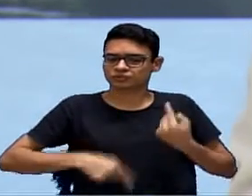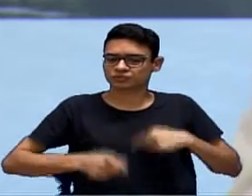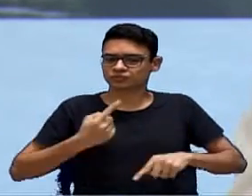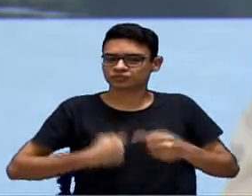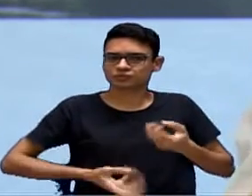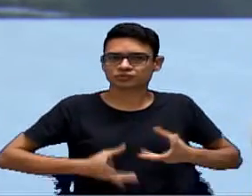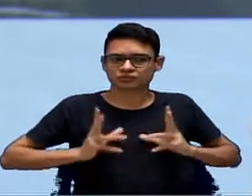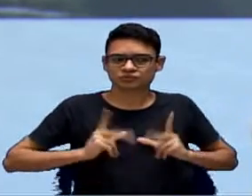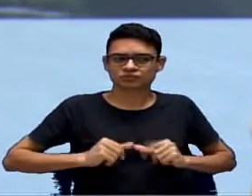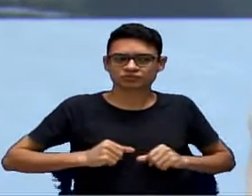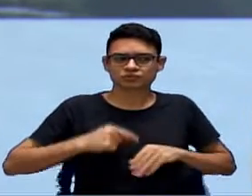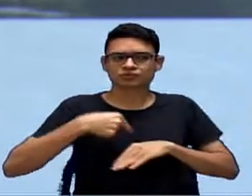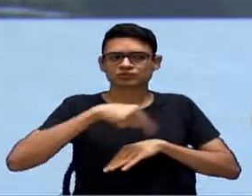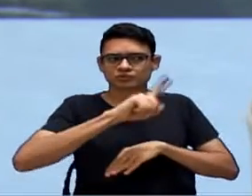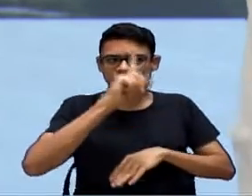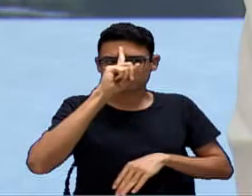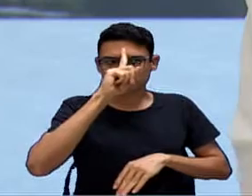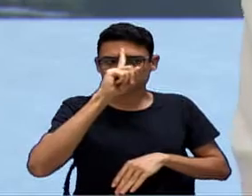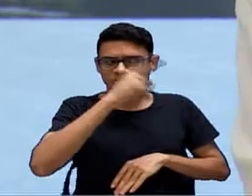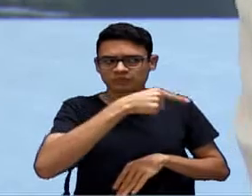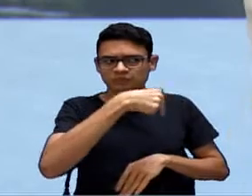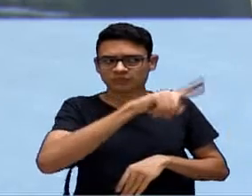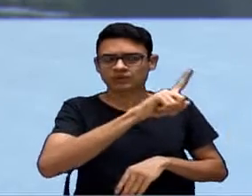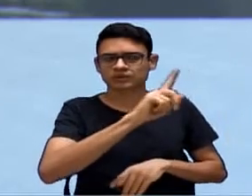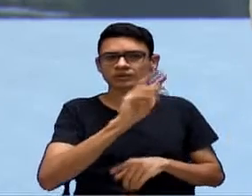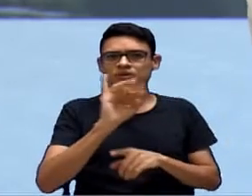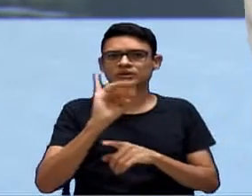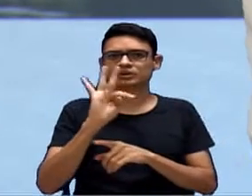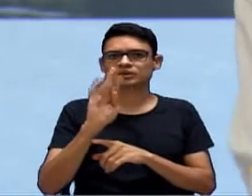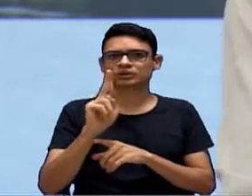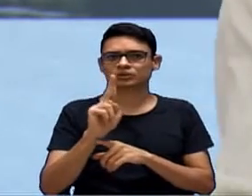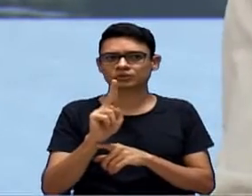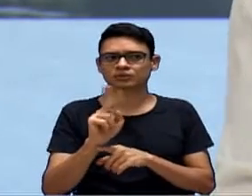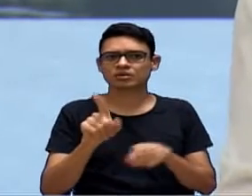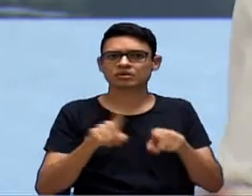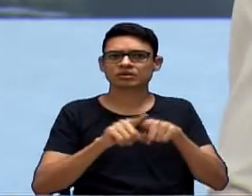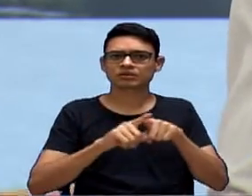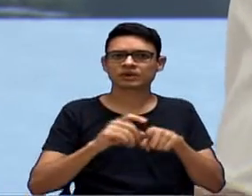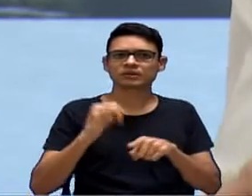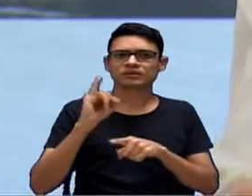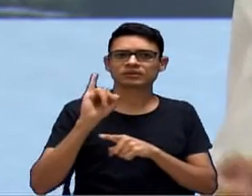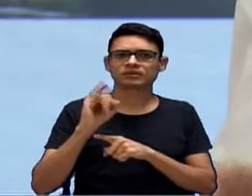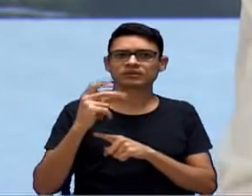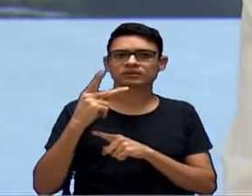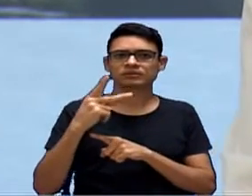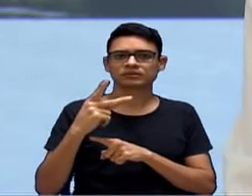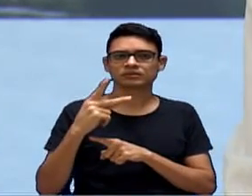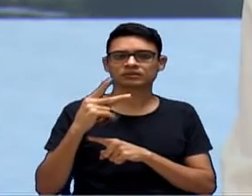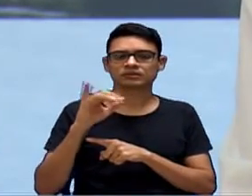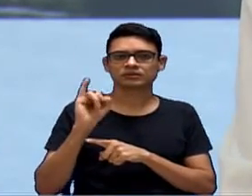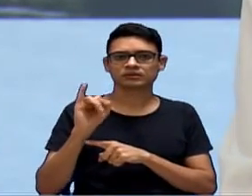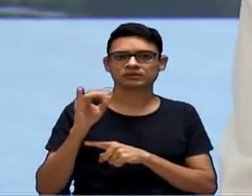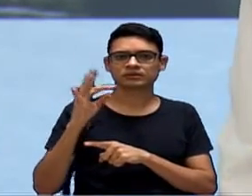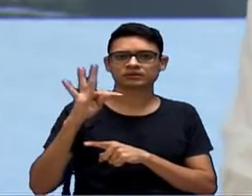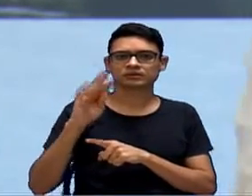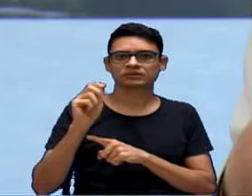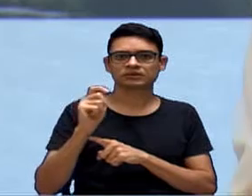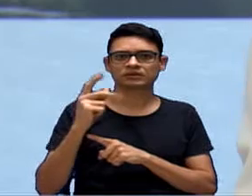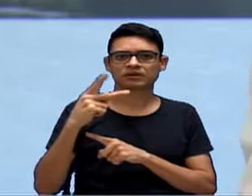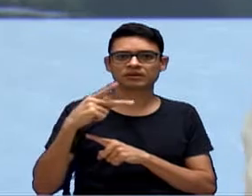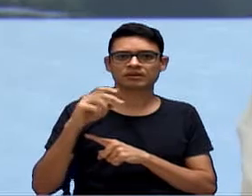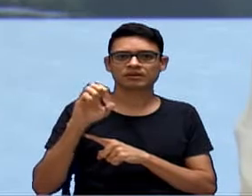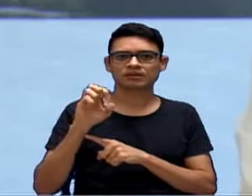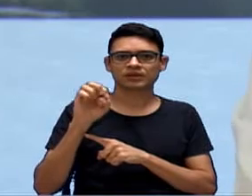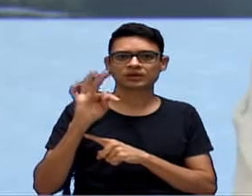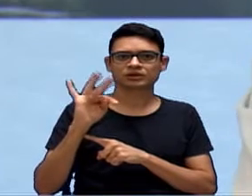os pacientes de câncer anunciados pela prefeita de Itapetininga que os pacientes dessa região irão fazer cirurgia de mama em Itu? Mas como lá